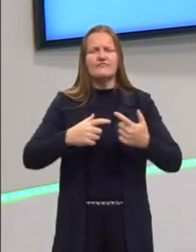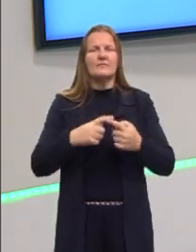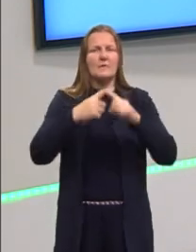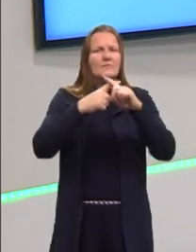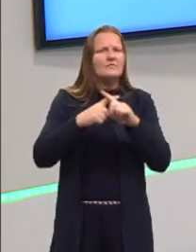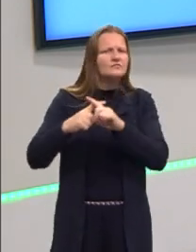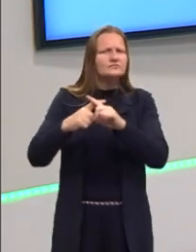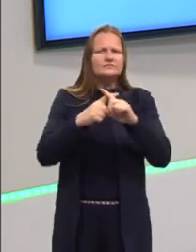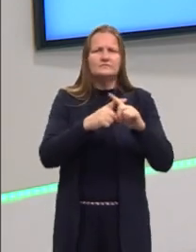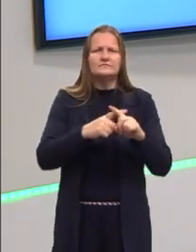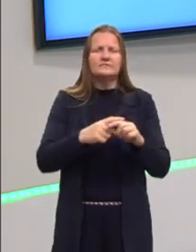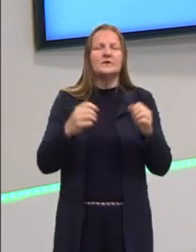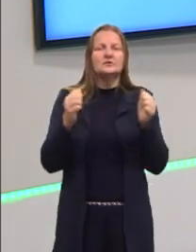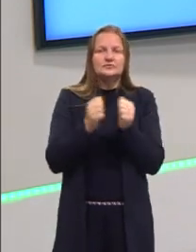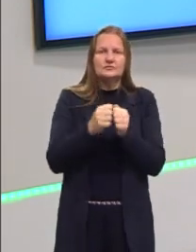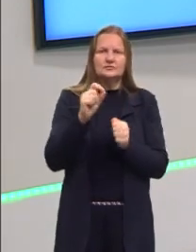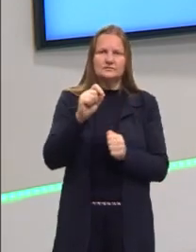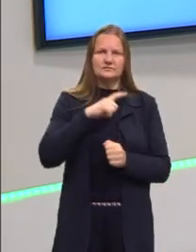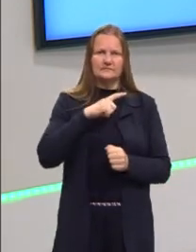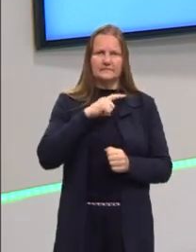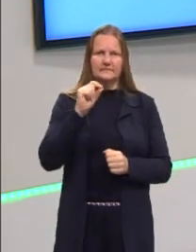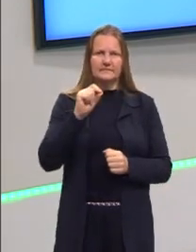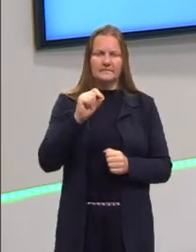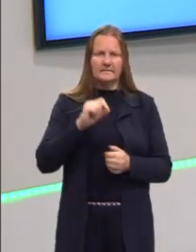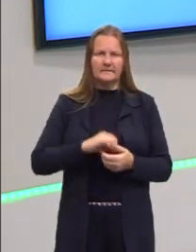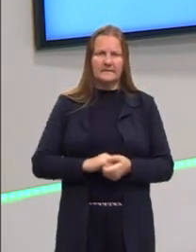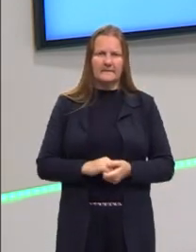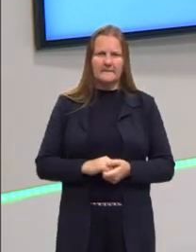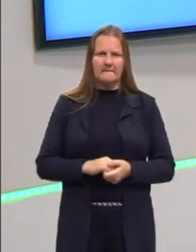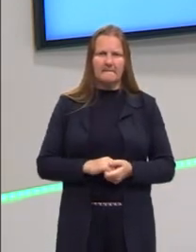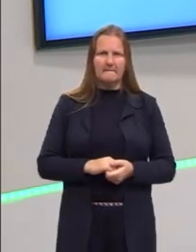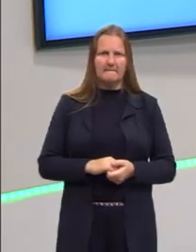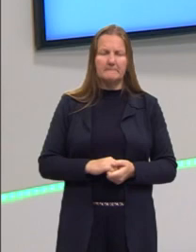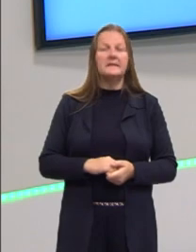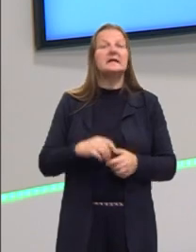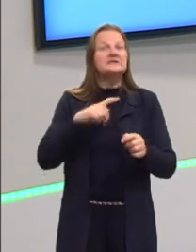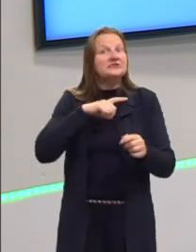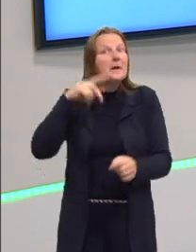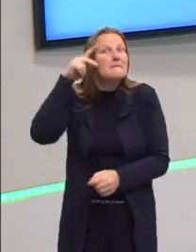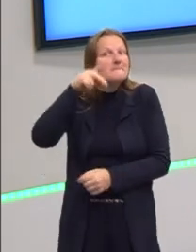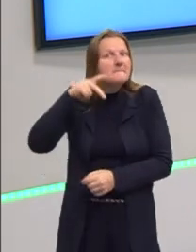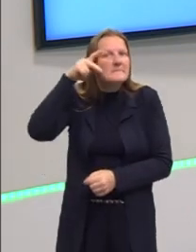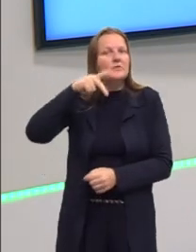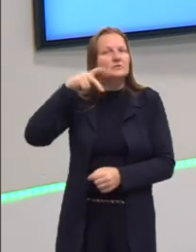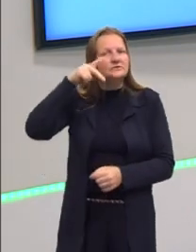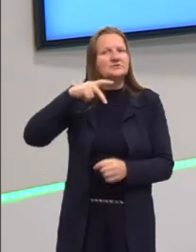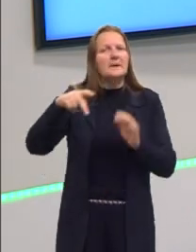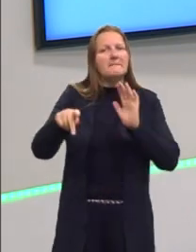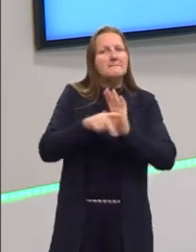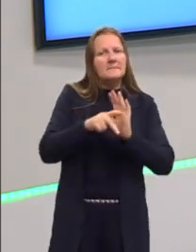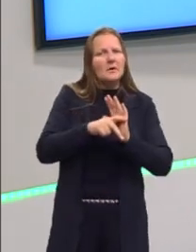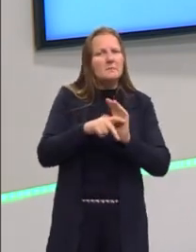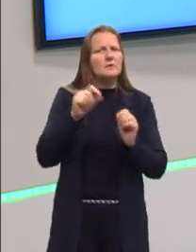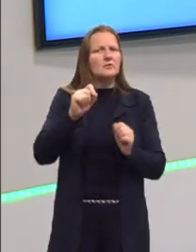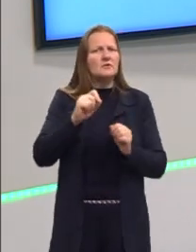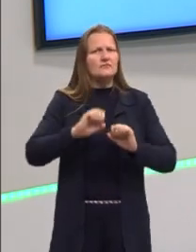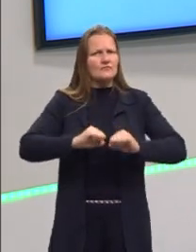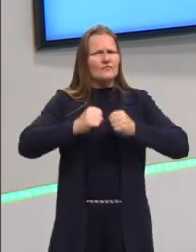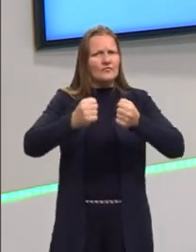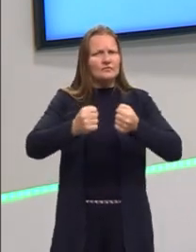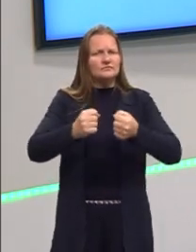e junto desse período, nós tivemos algumas políticas. Uma política muito forte foi o